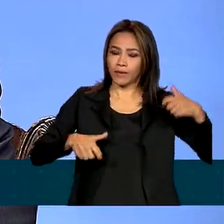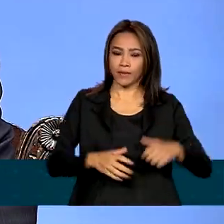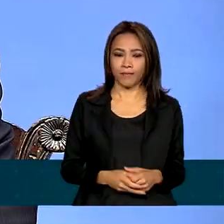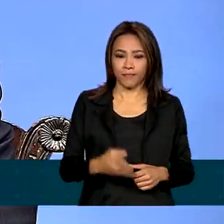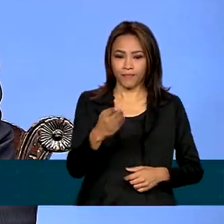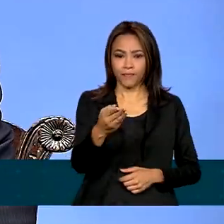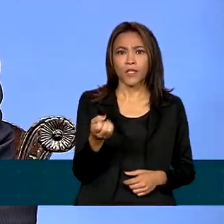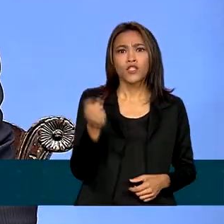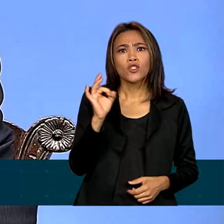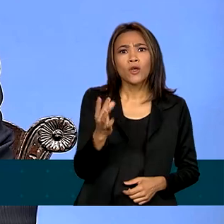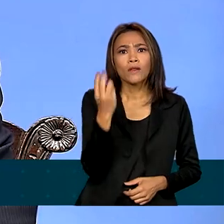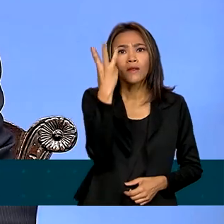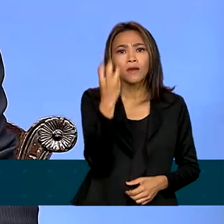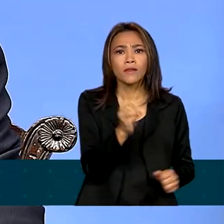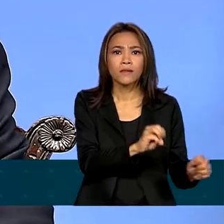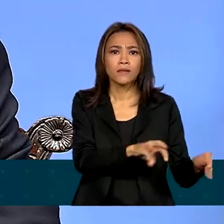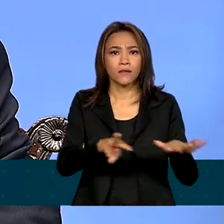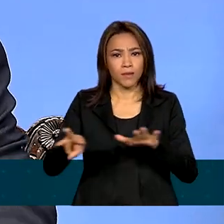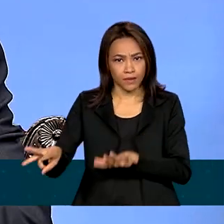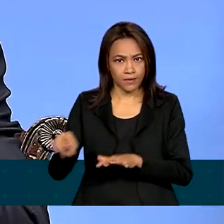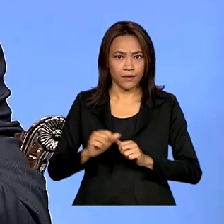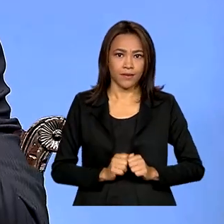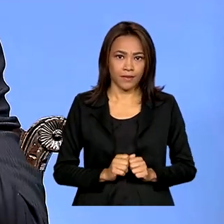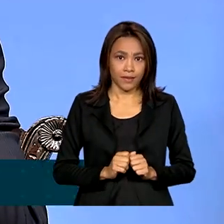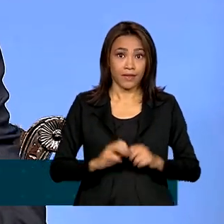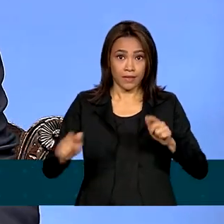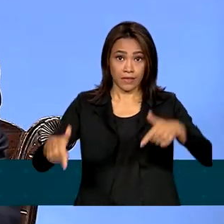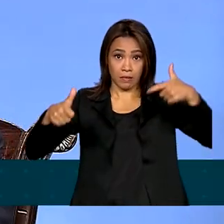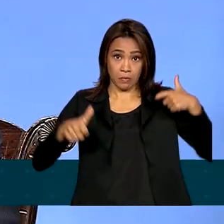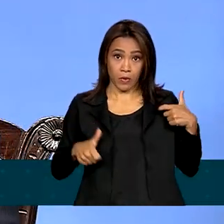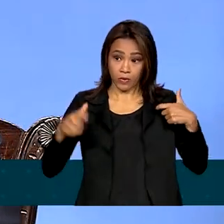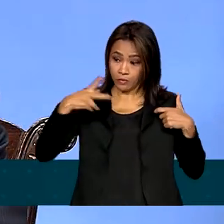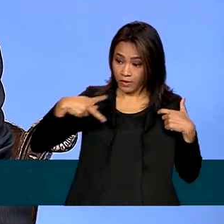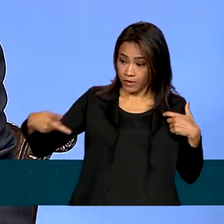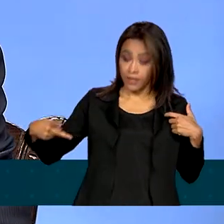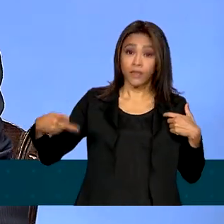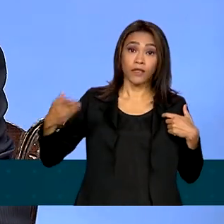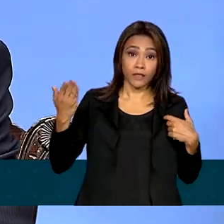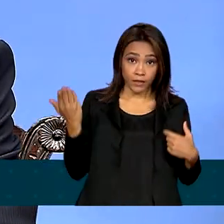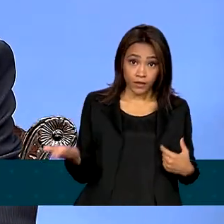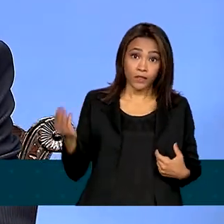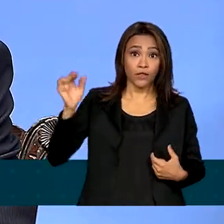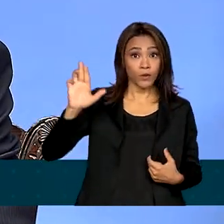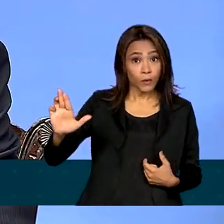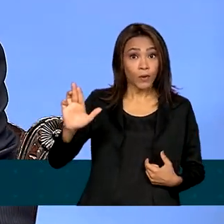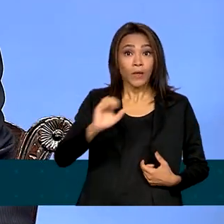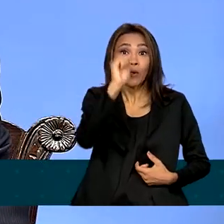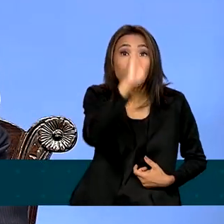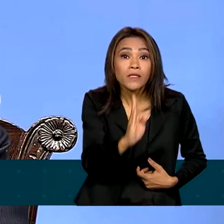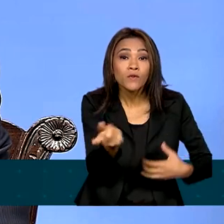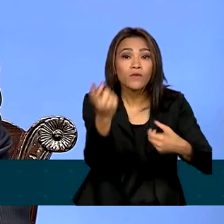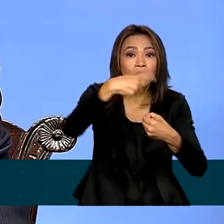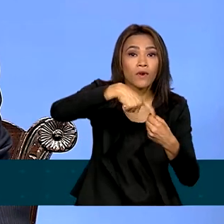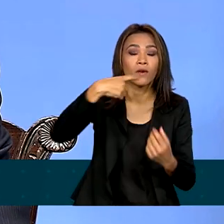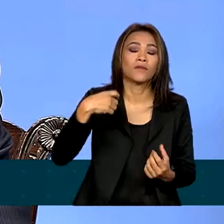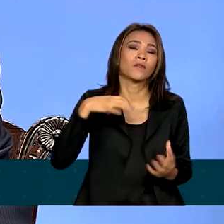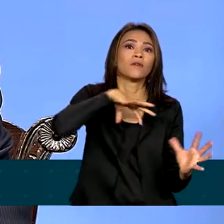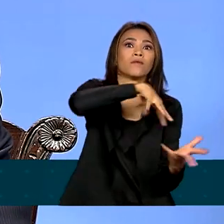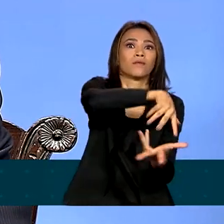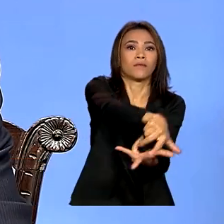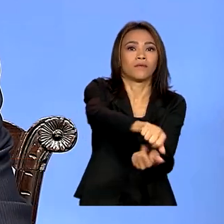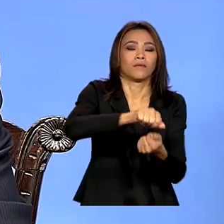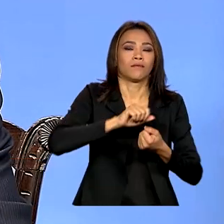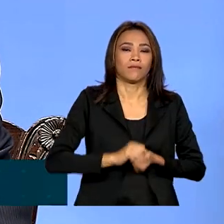apenas três semanas da posse, o Brasil volta ao mundo e com uma